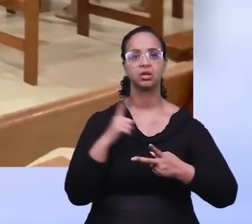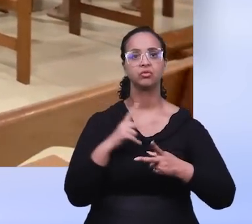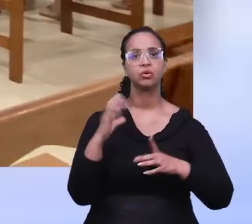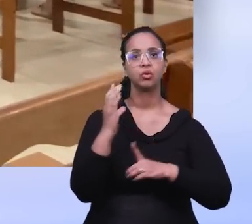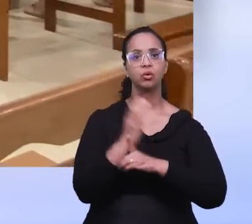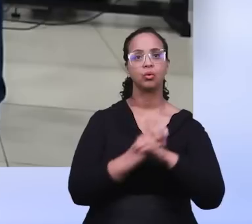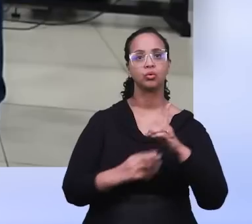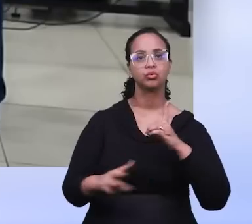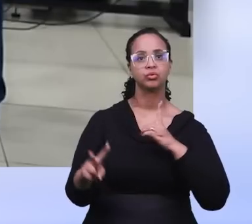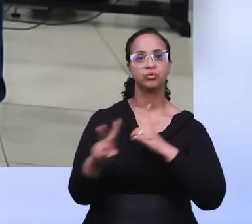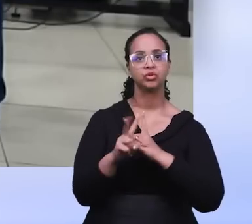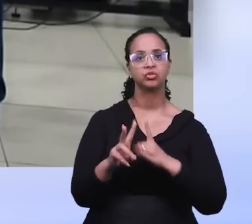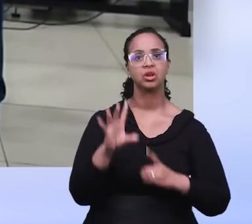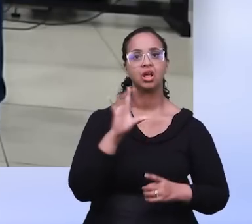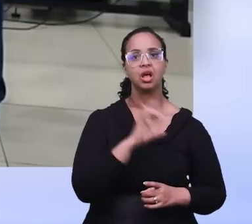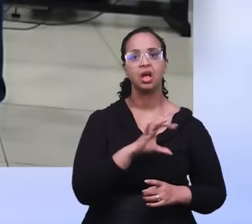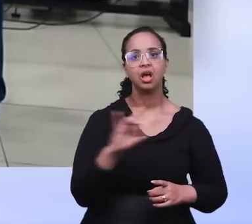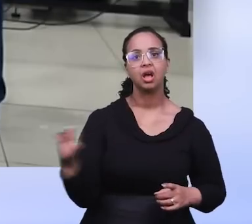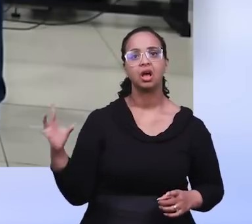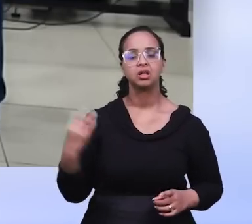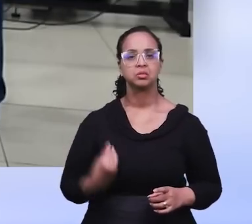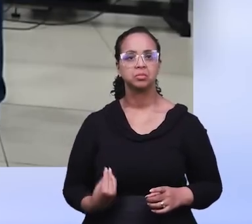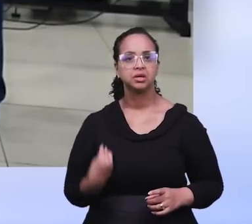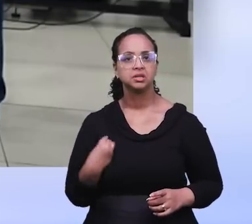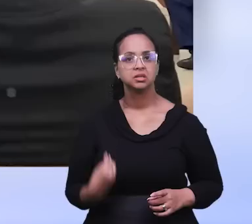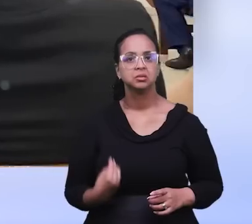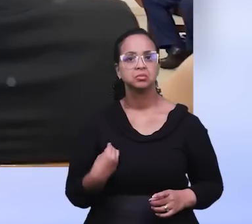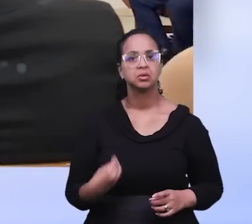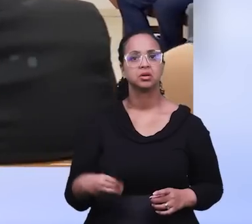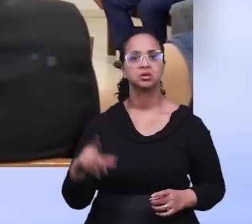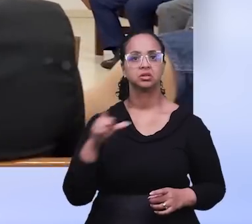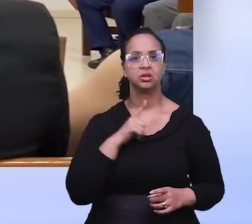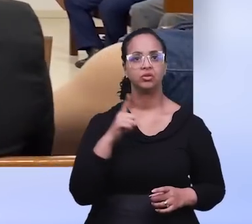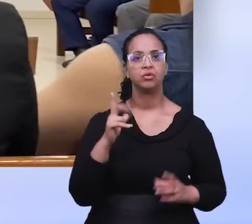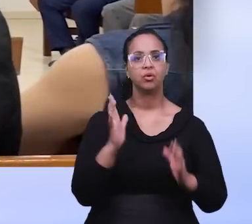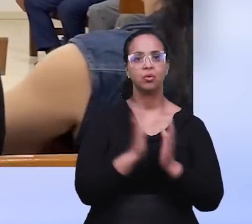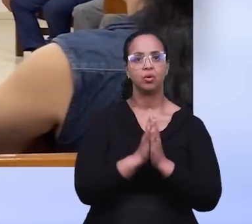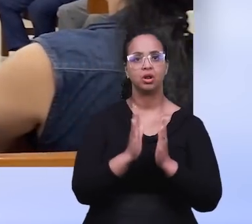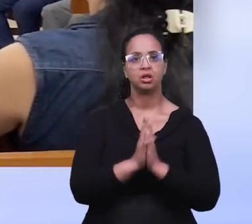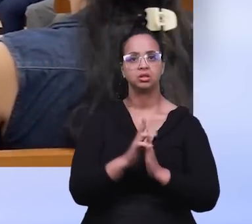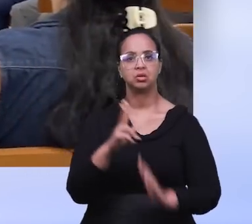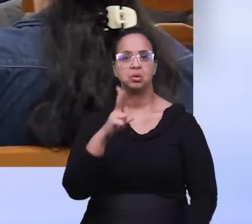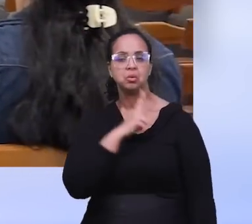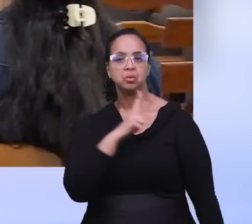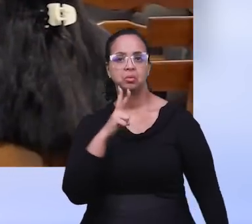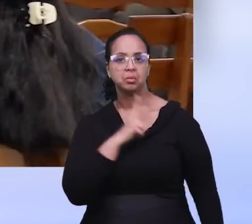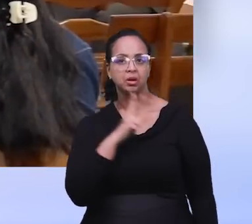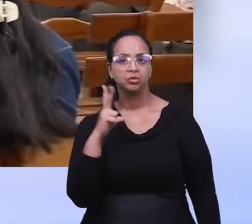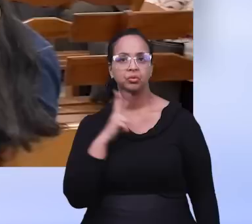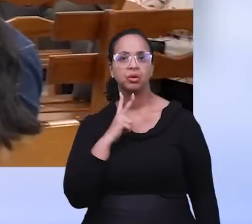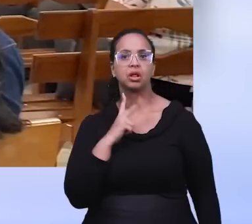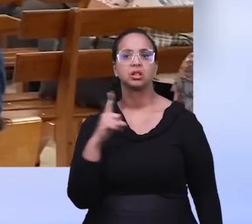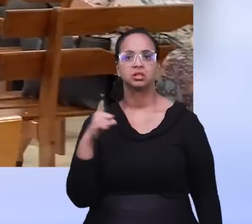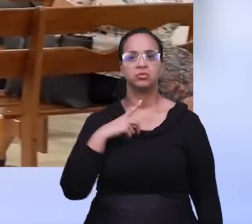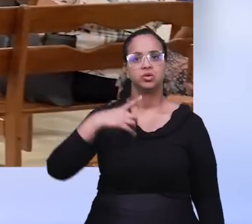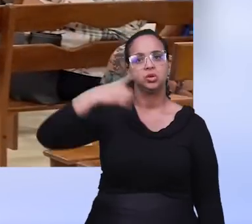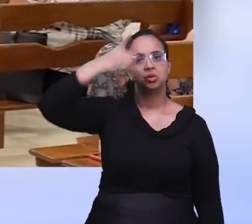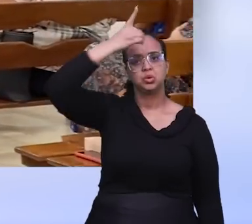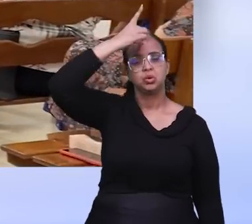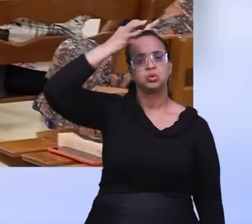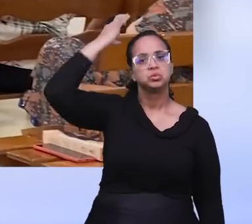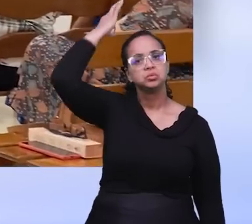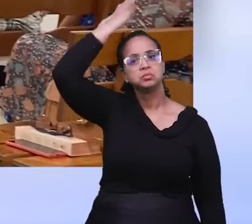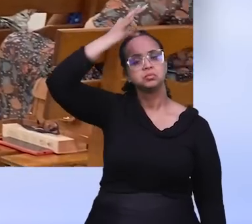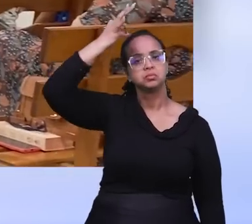uma vigília de oração. Cada participante teve a oportunidade de receber oração individual, com a entrega de muitos dons,